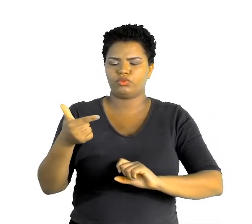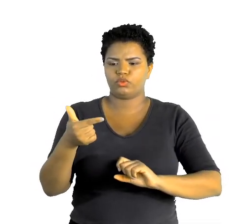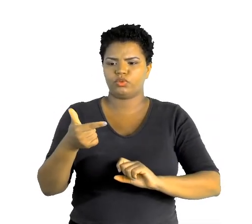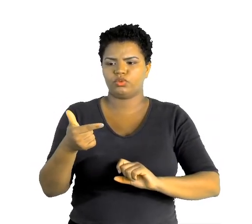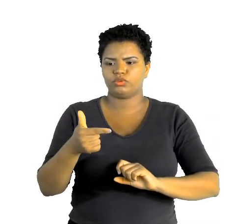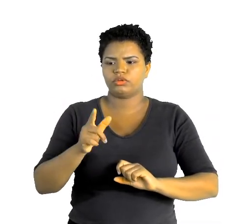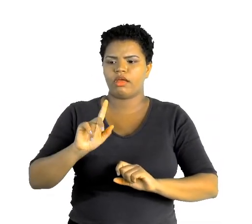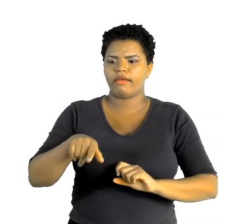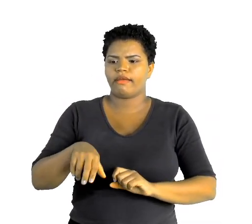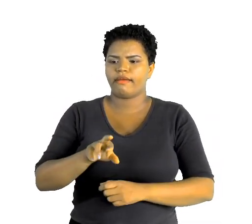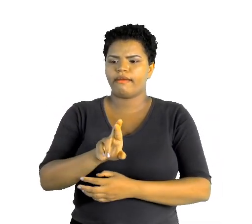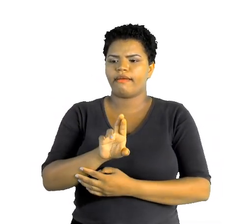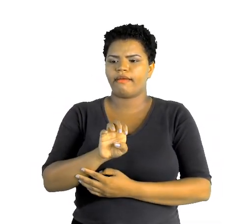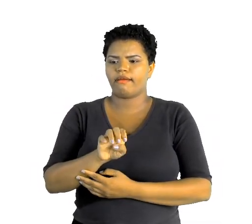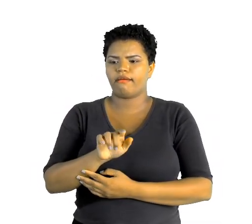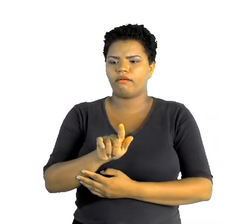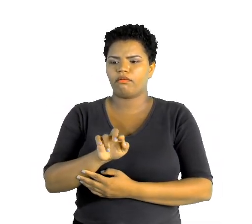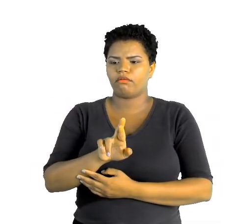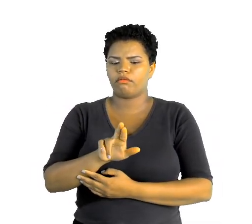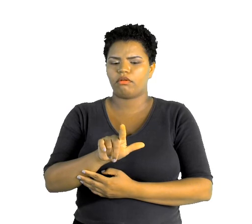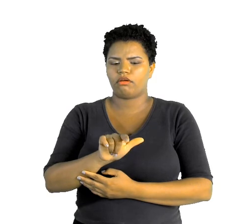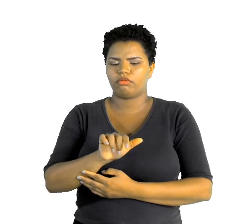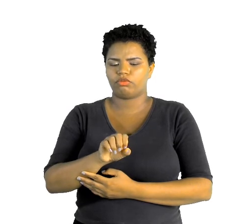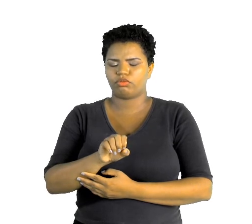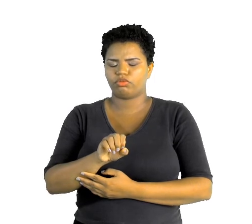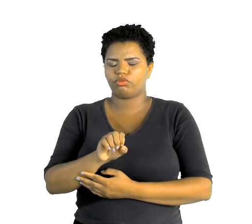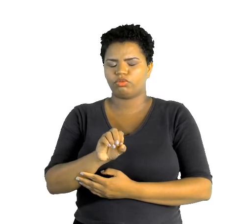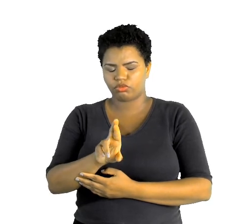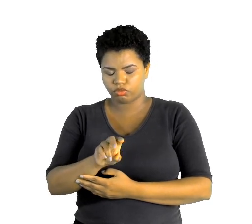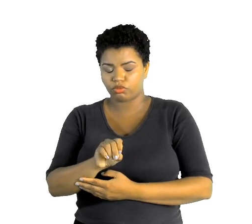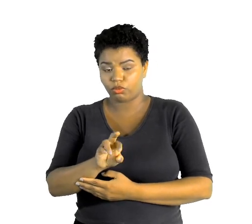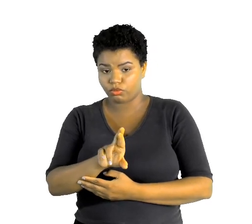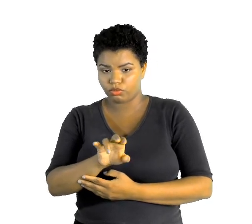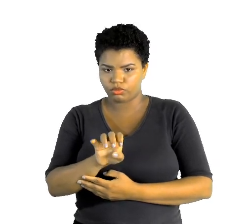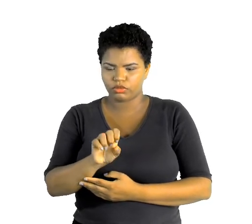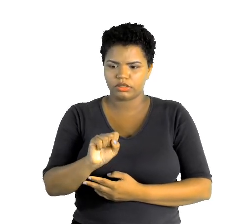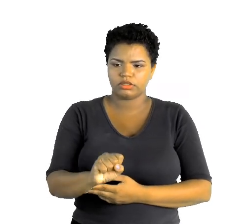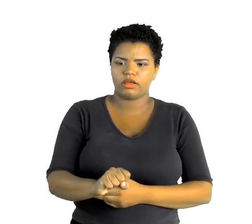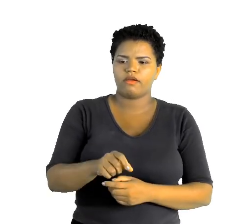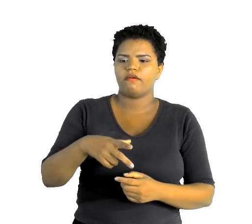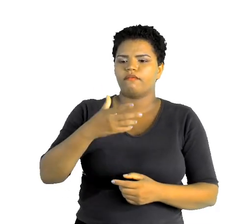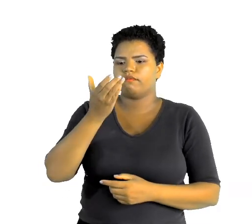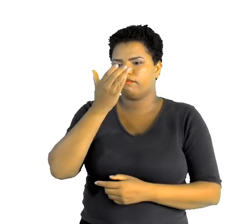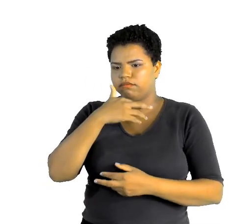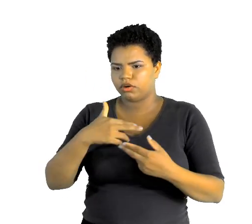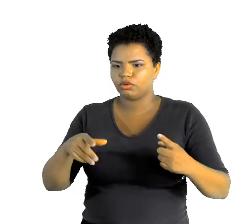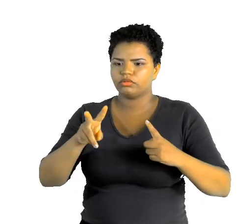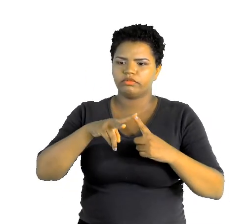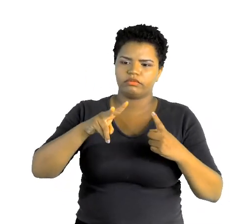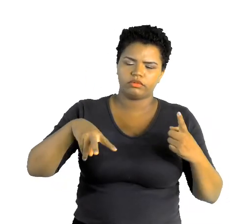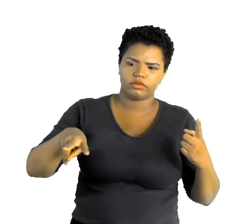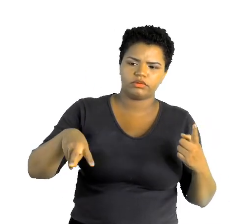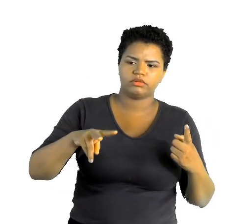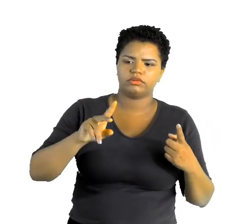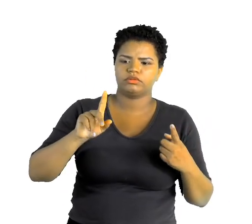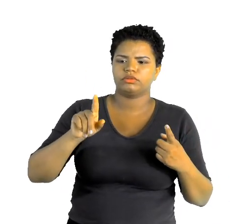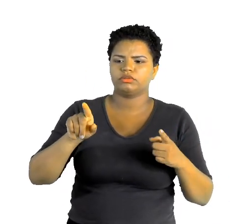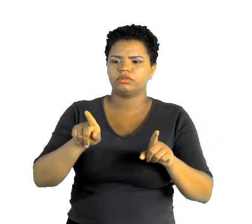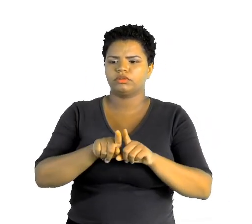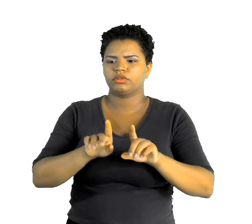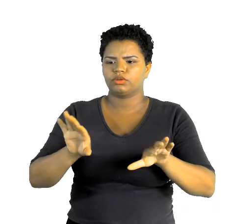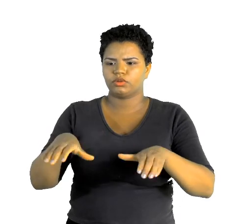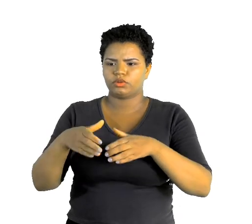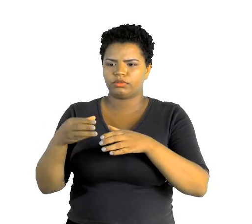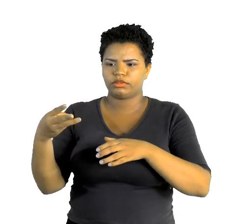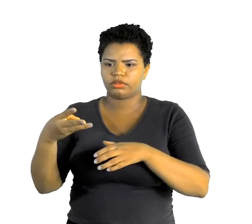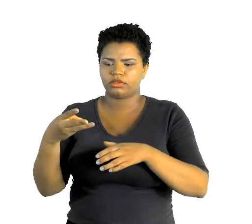de reguladores. O grupo 2 e 3. Então, ali vão as frutas, as verduras, os alimentos ricos em sais minerais